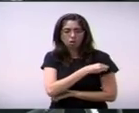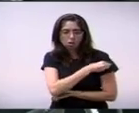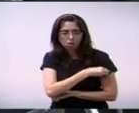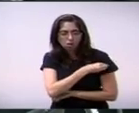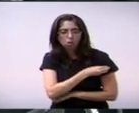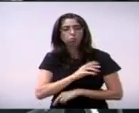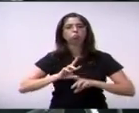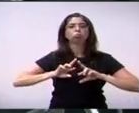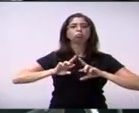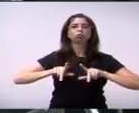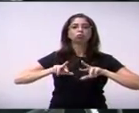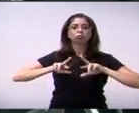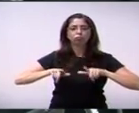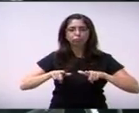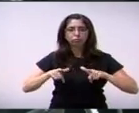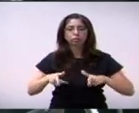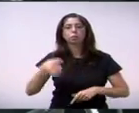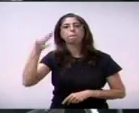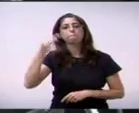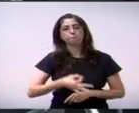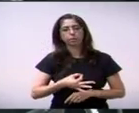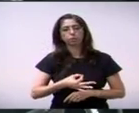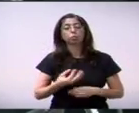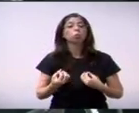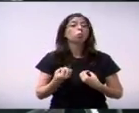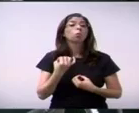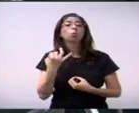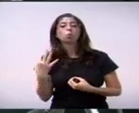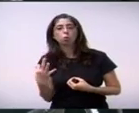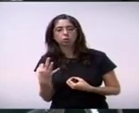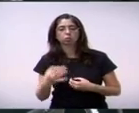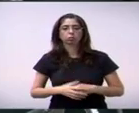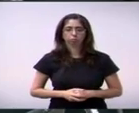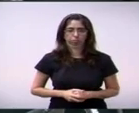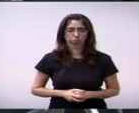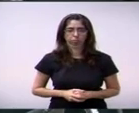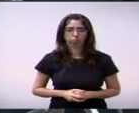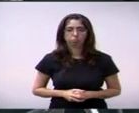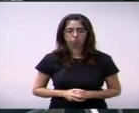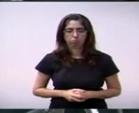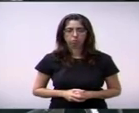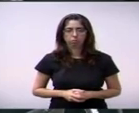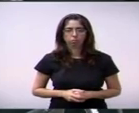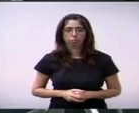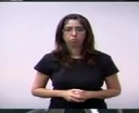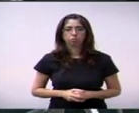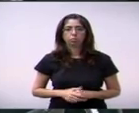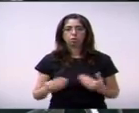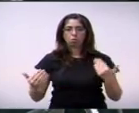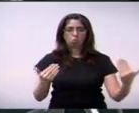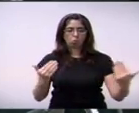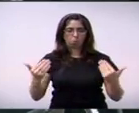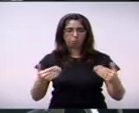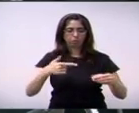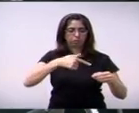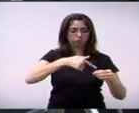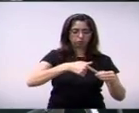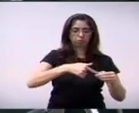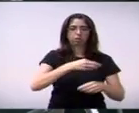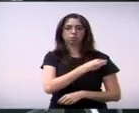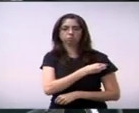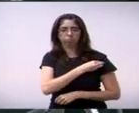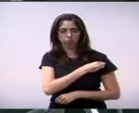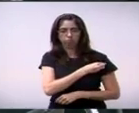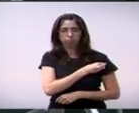combustíveis e porcentagem do valor do litro do etanol em relação ao da